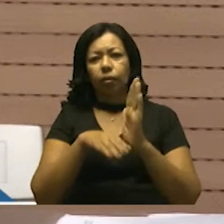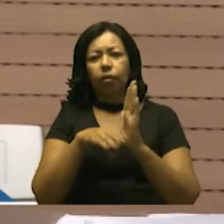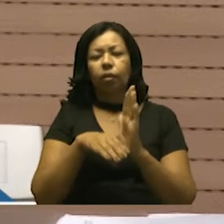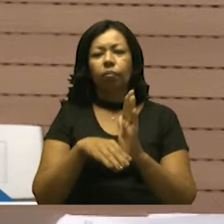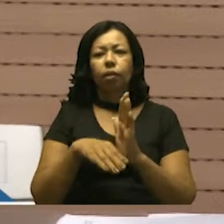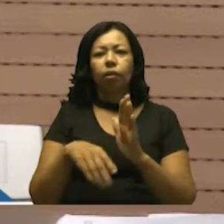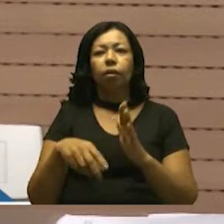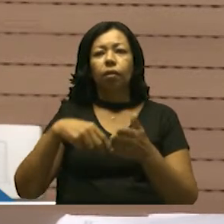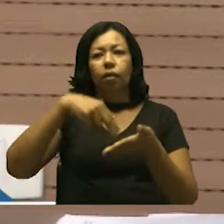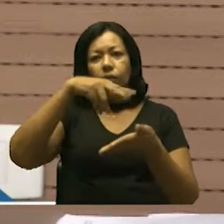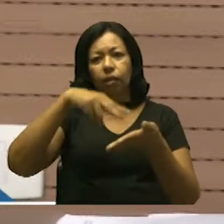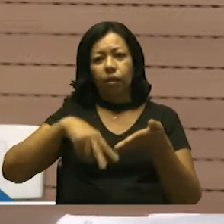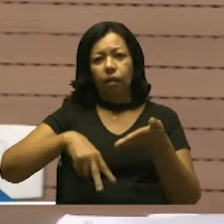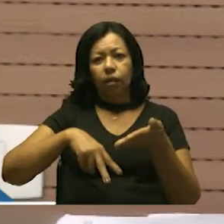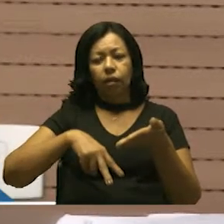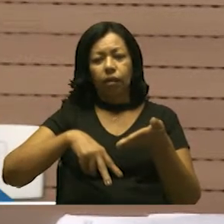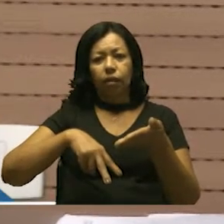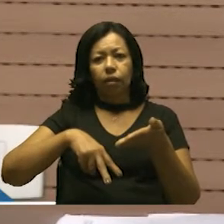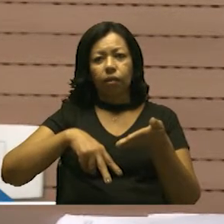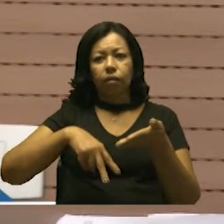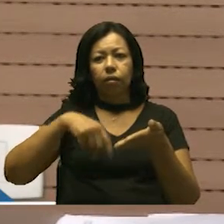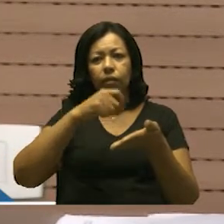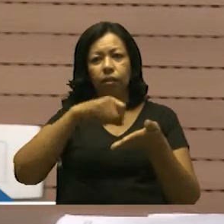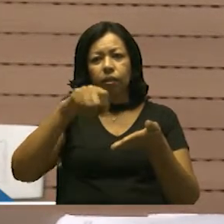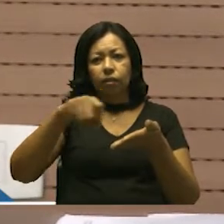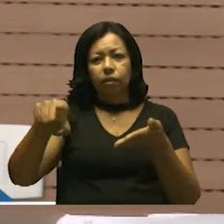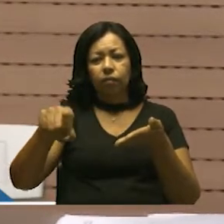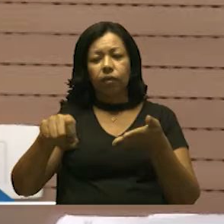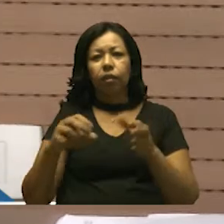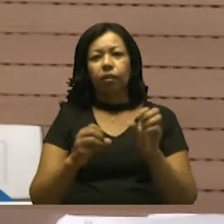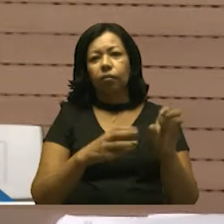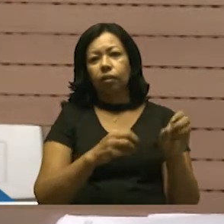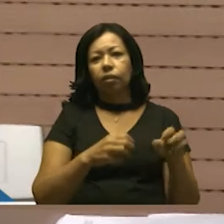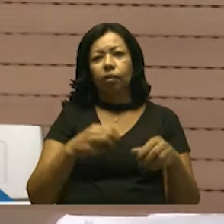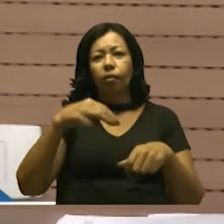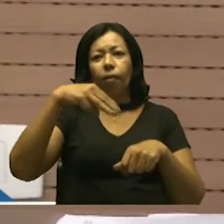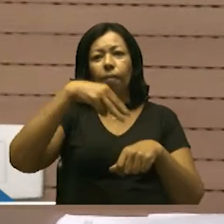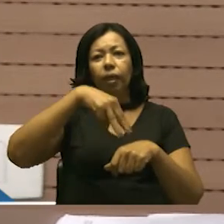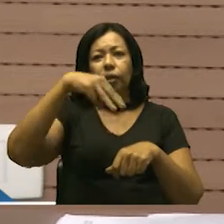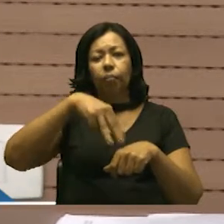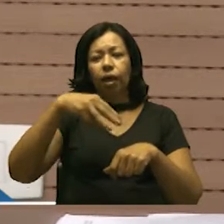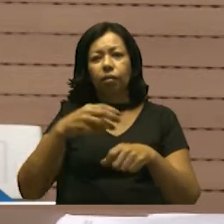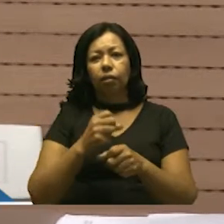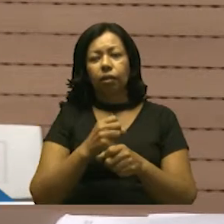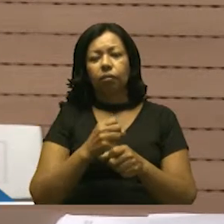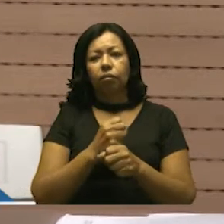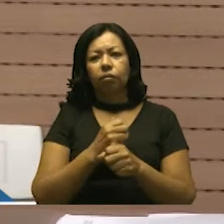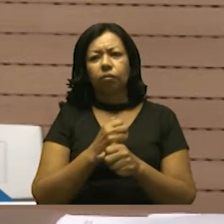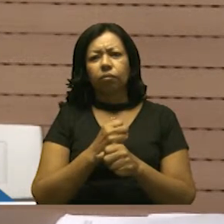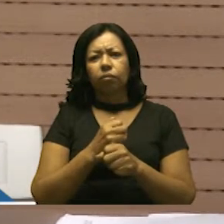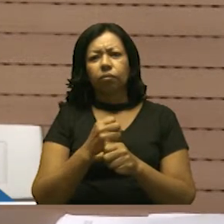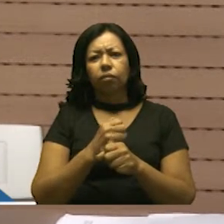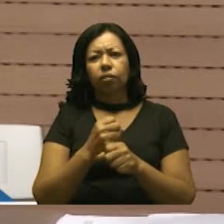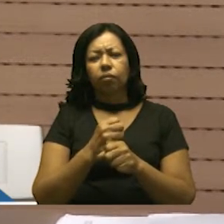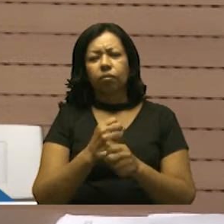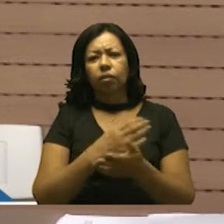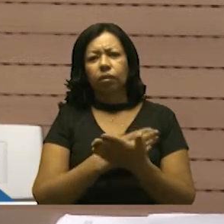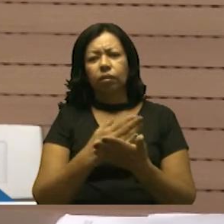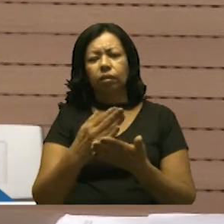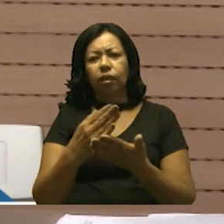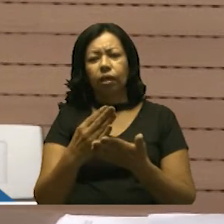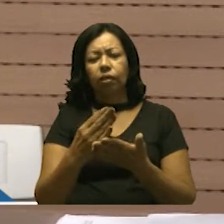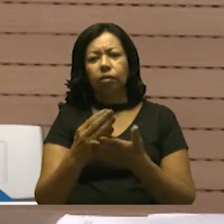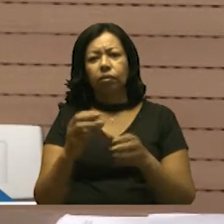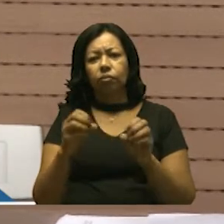Ler e Escrever e do projeto de educação matemática nos anos iniciais do ensino fundamental.